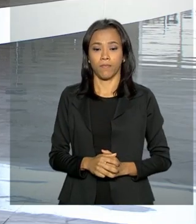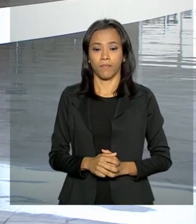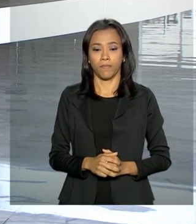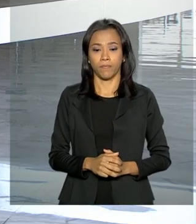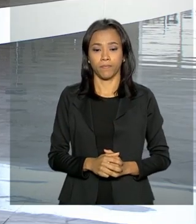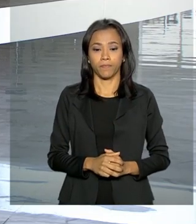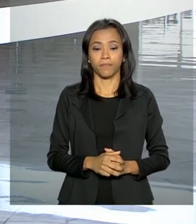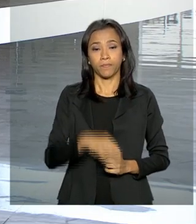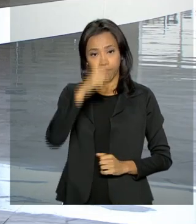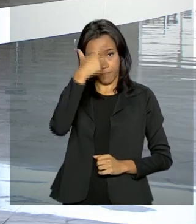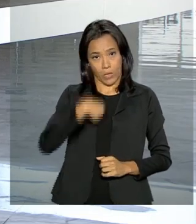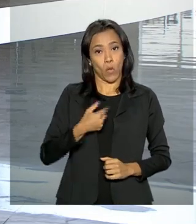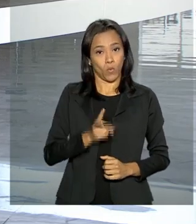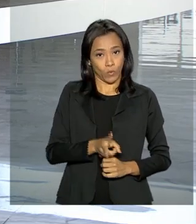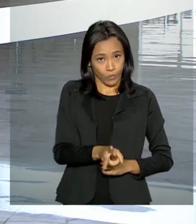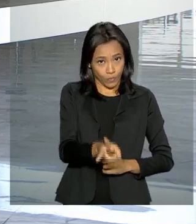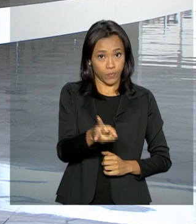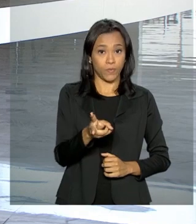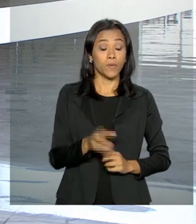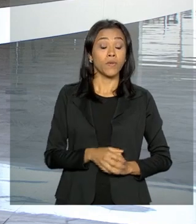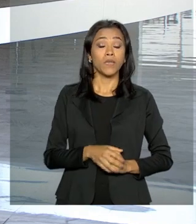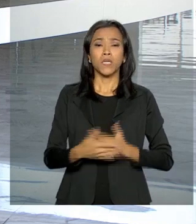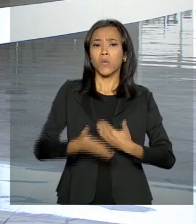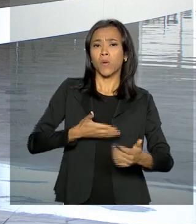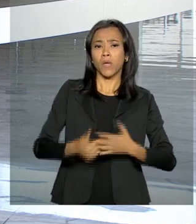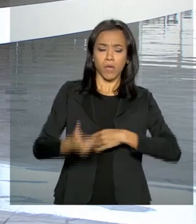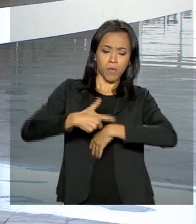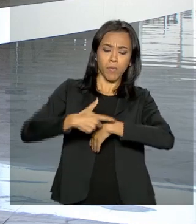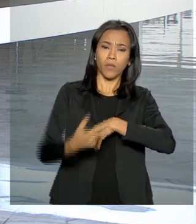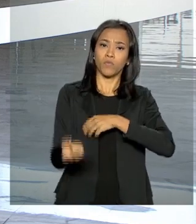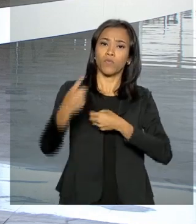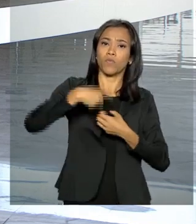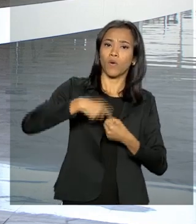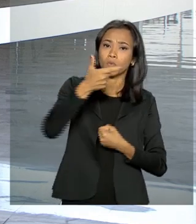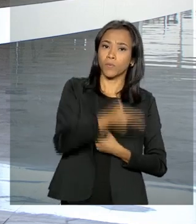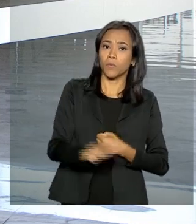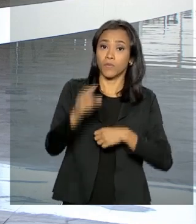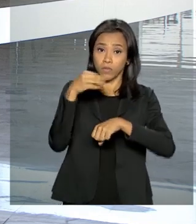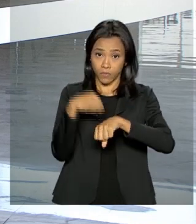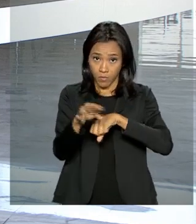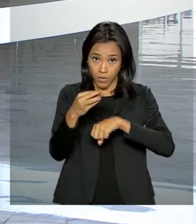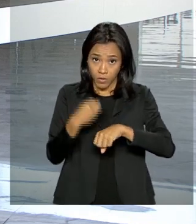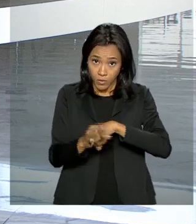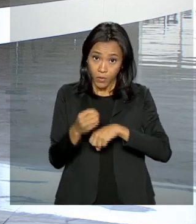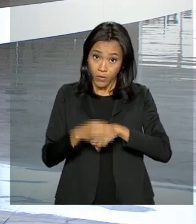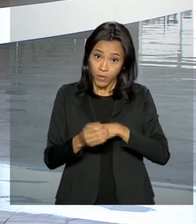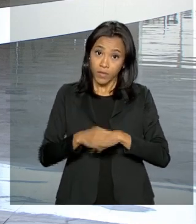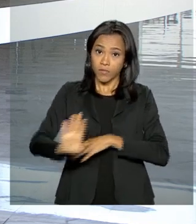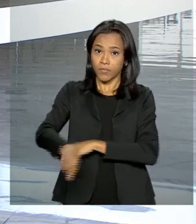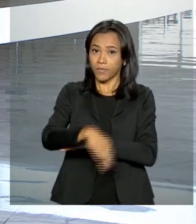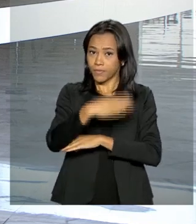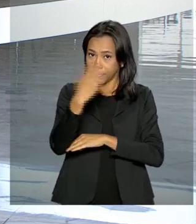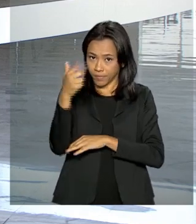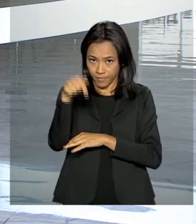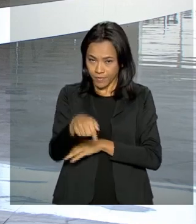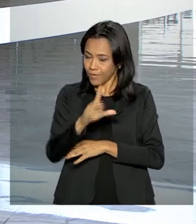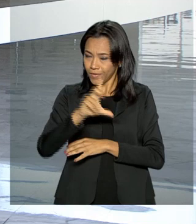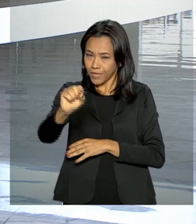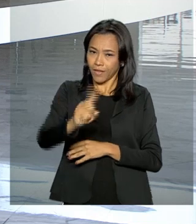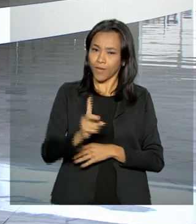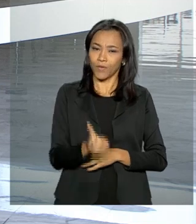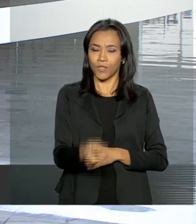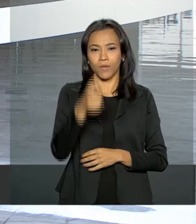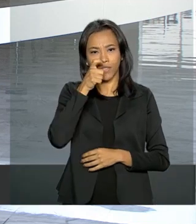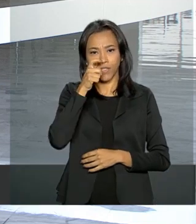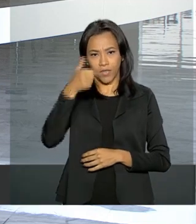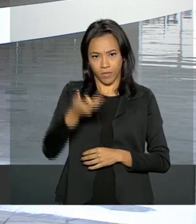Eu continuo por aqui e volto a qualquer momento com outras informações ao longo da nossa programação. Não saia daí,